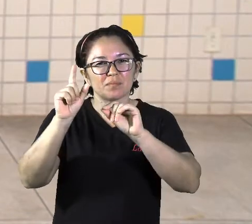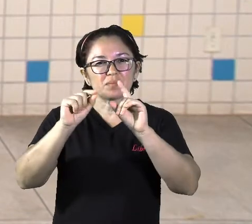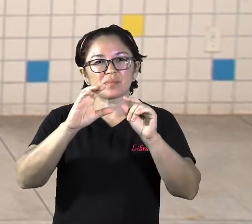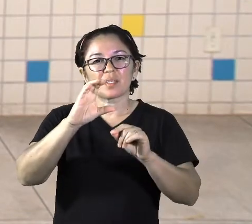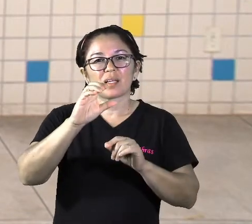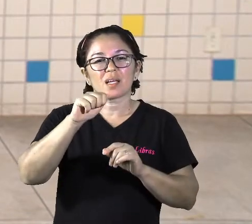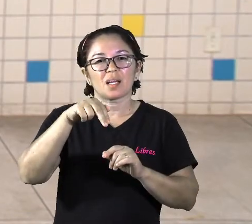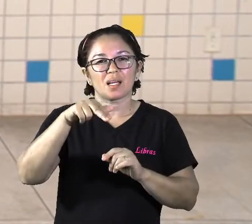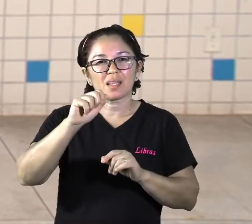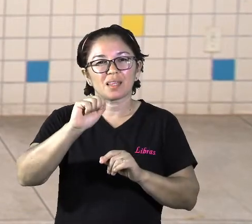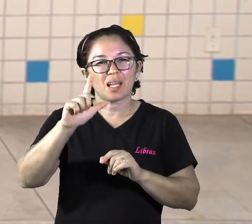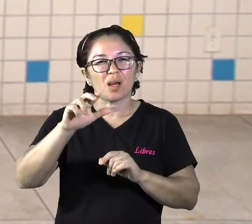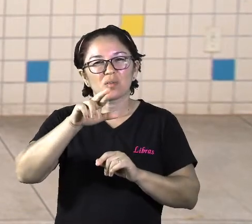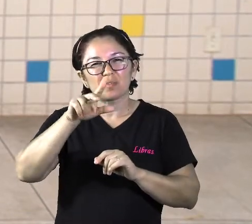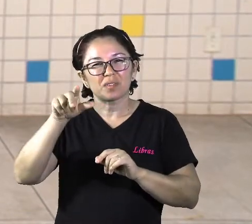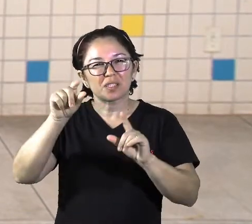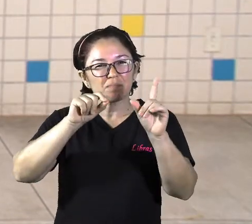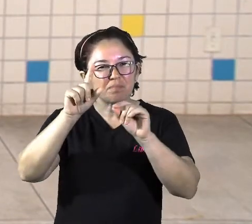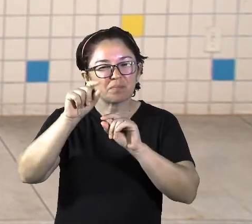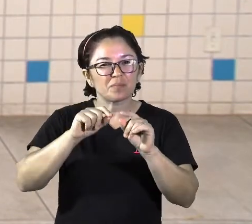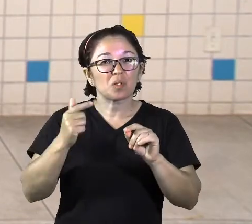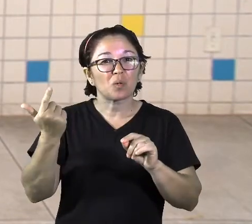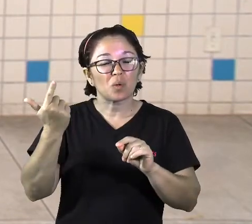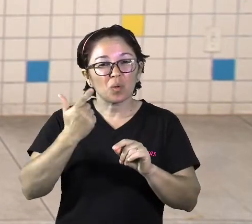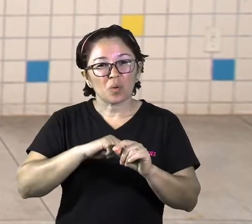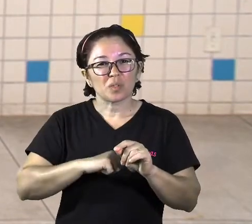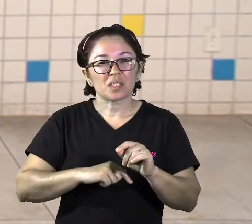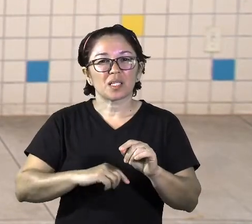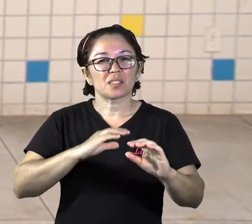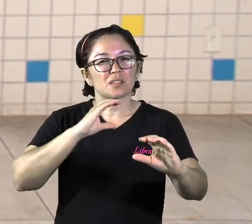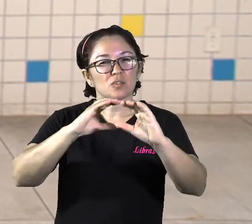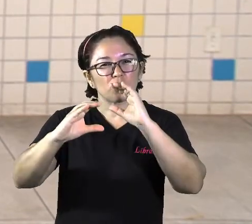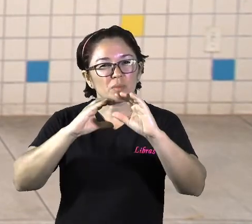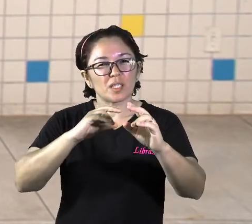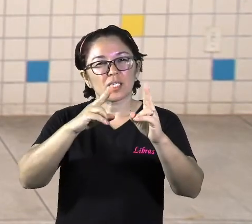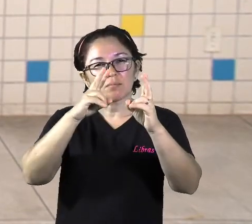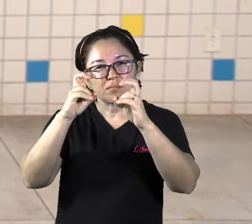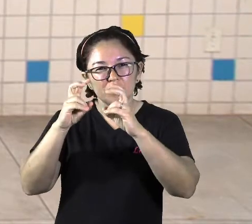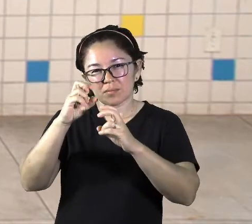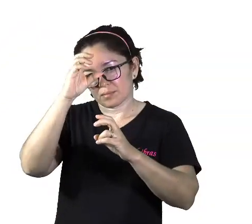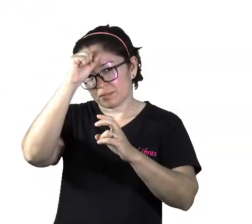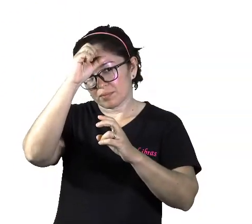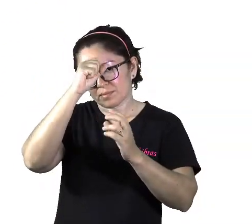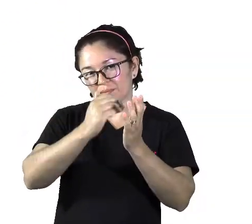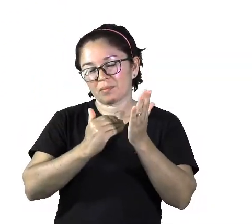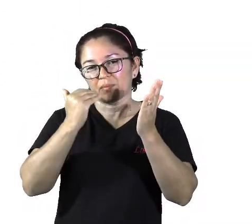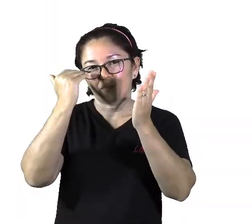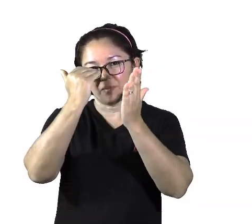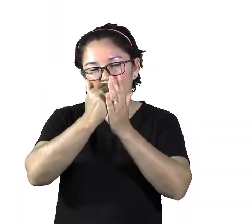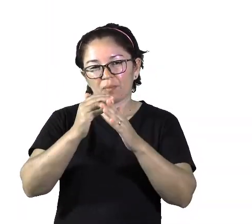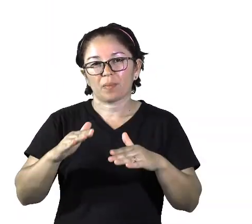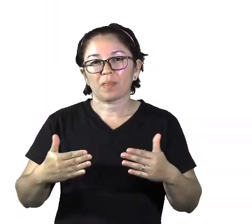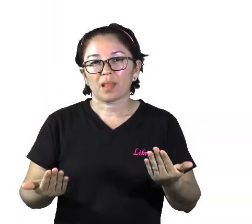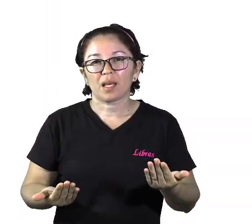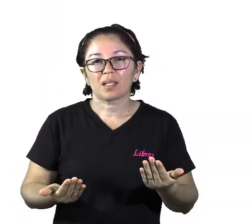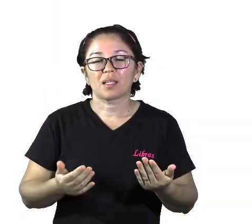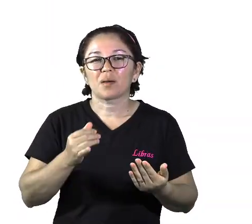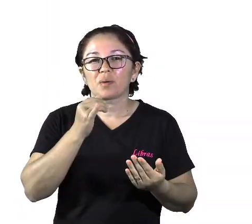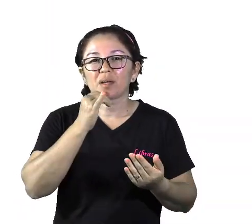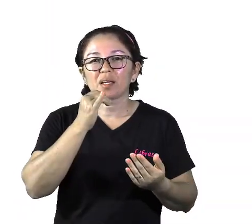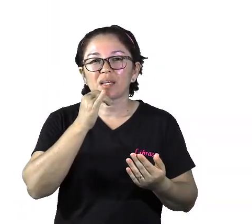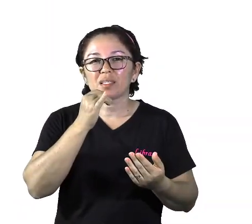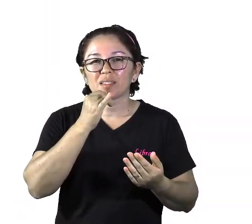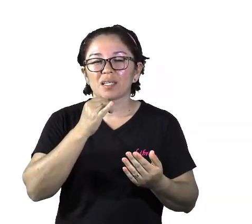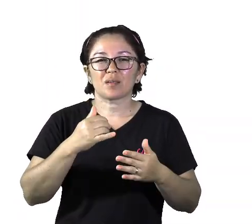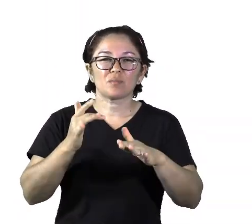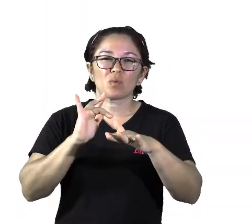informações. E essas novas tecnologias dos meios de comunicação, meninos, elas estão